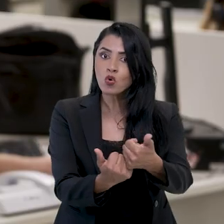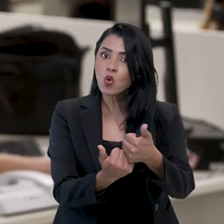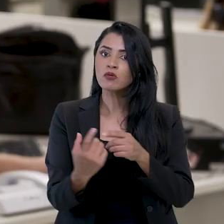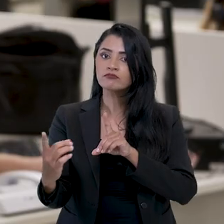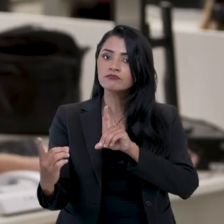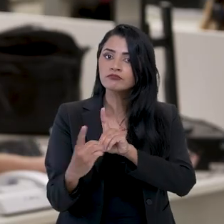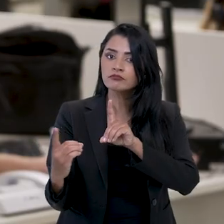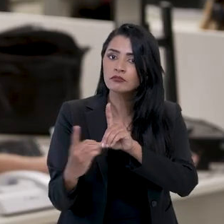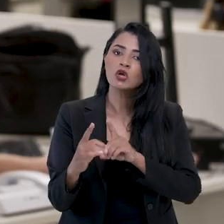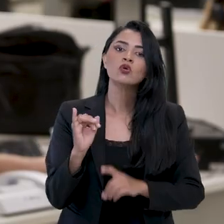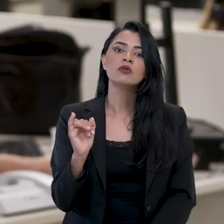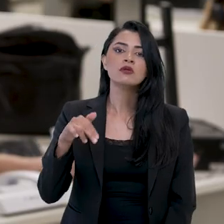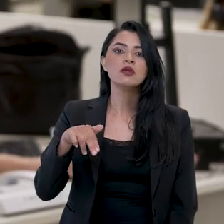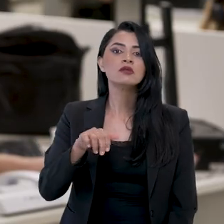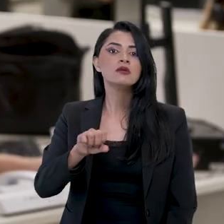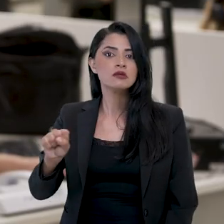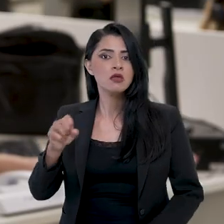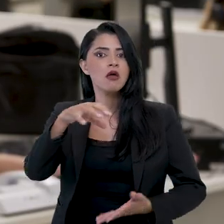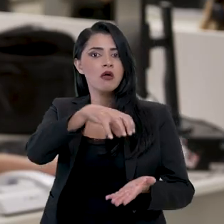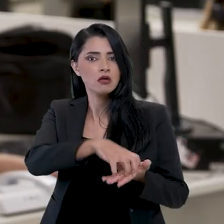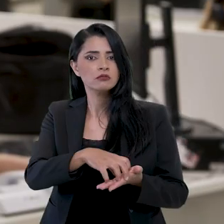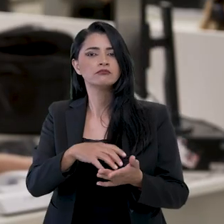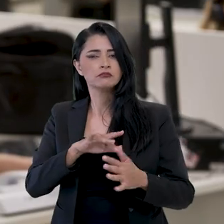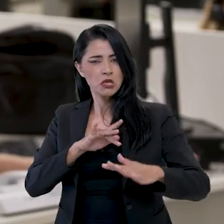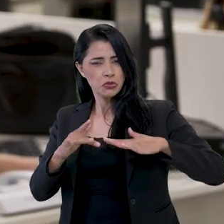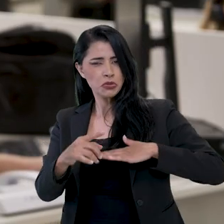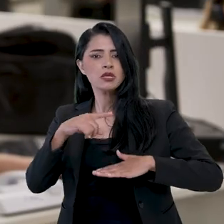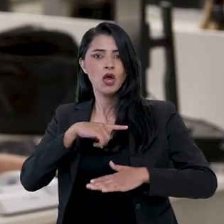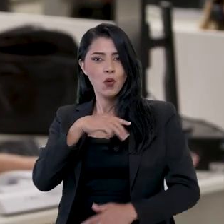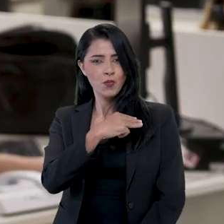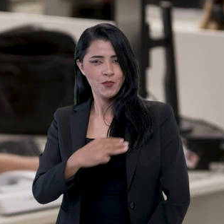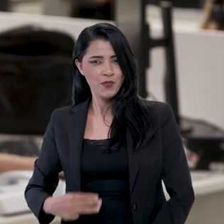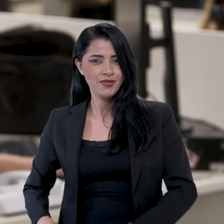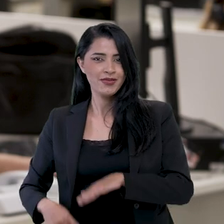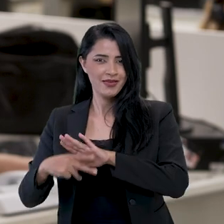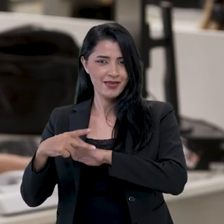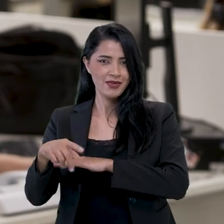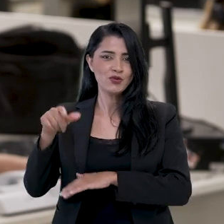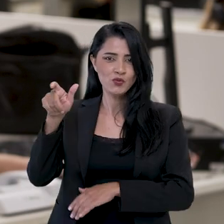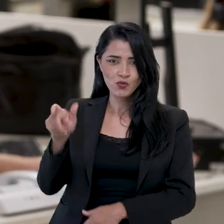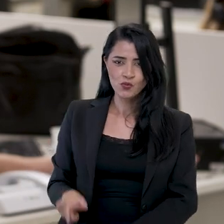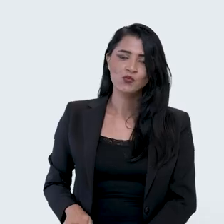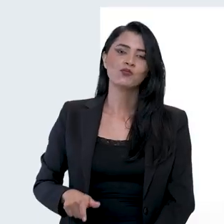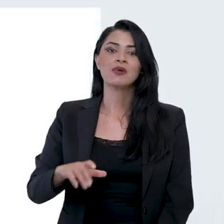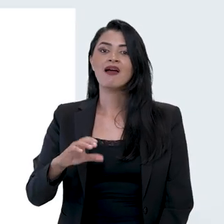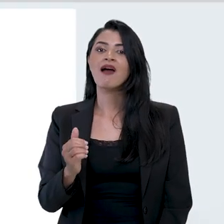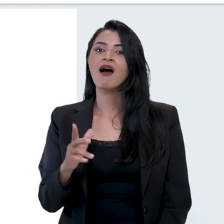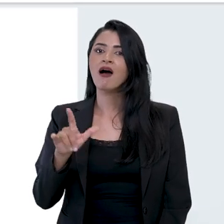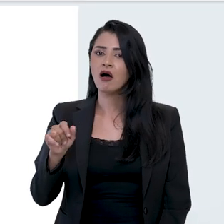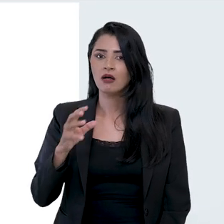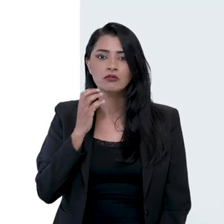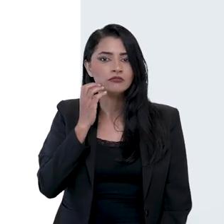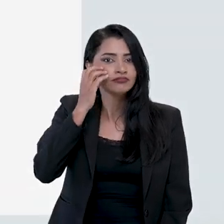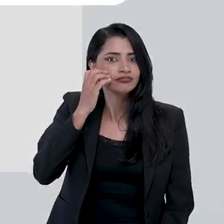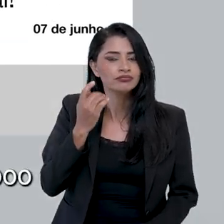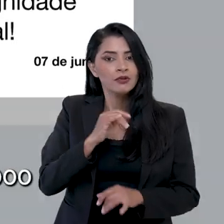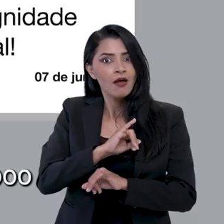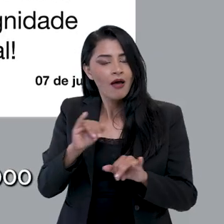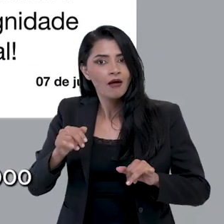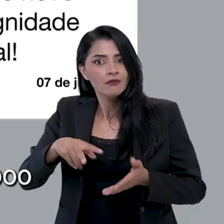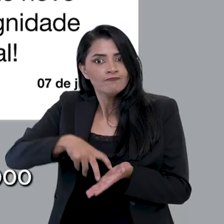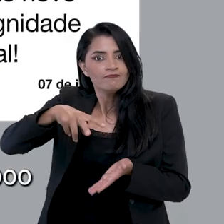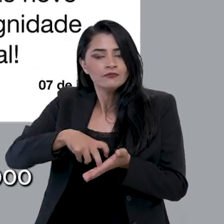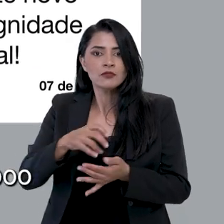Reforço no atendimento nas agências do INSS. Pelas redes sociais, o ministro da Previdência Social, Carlos Lupe,